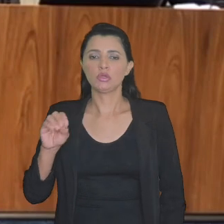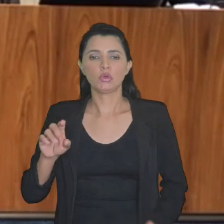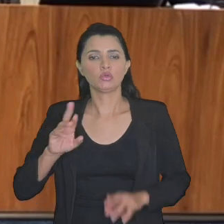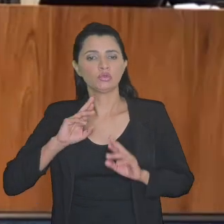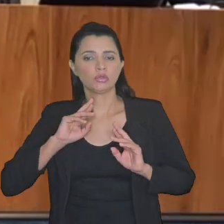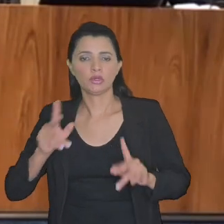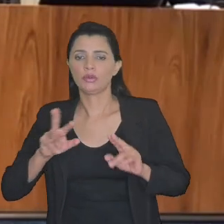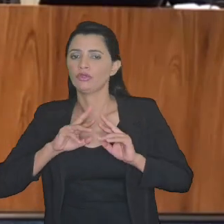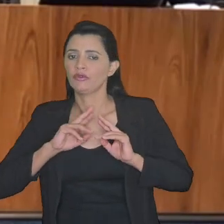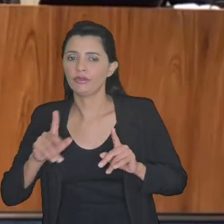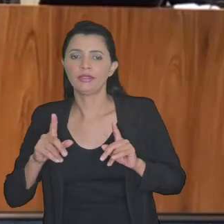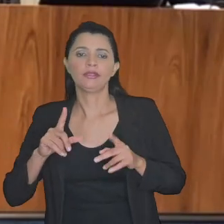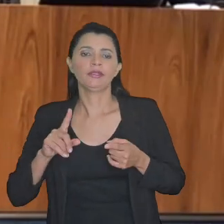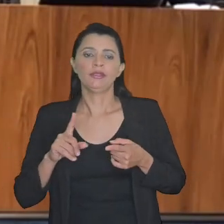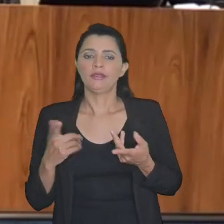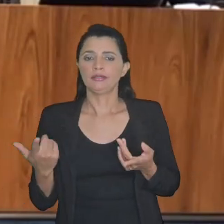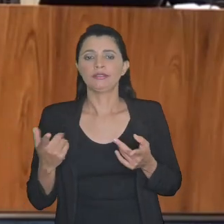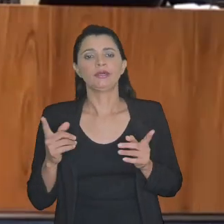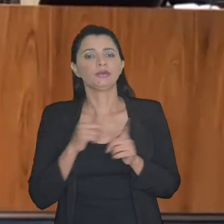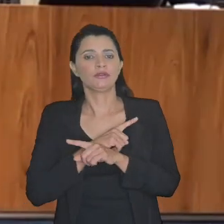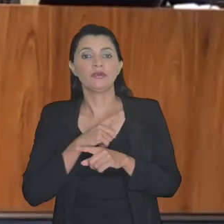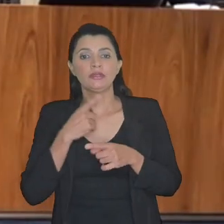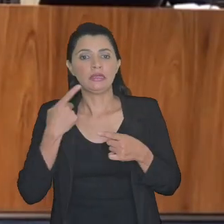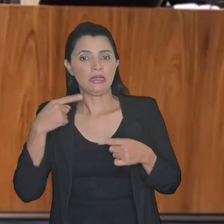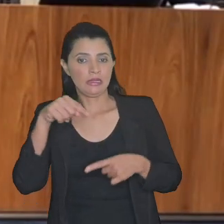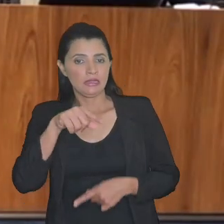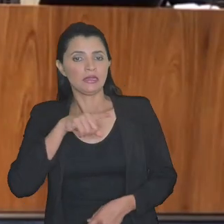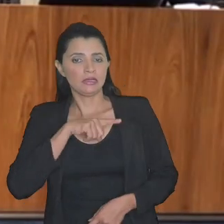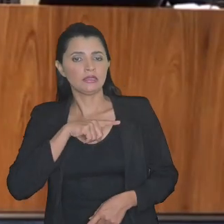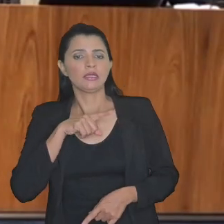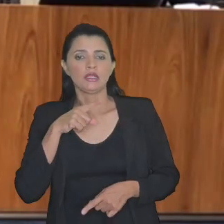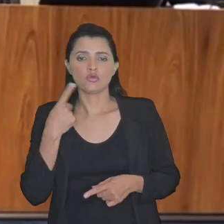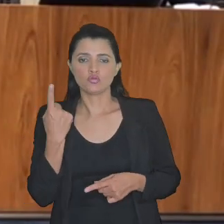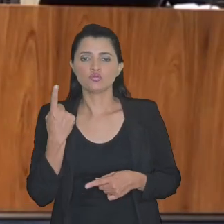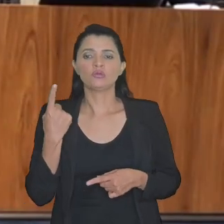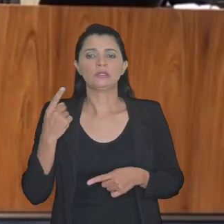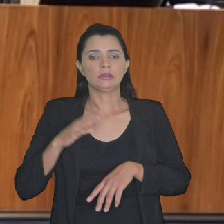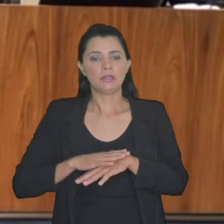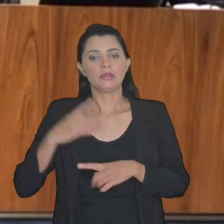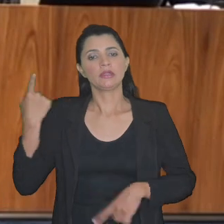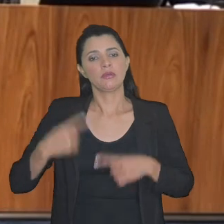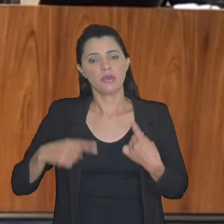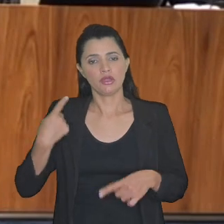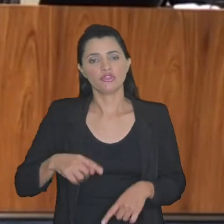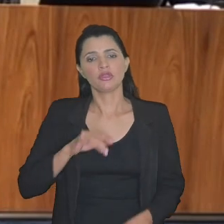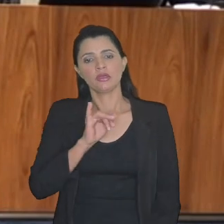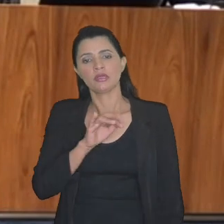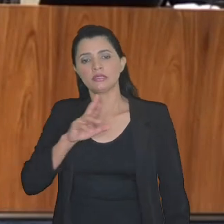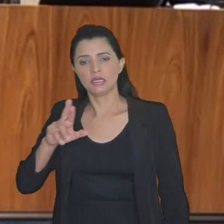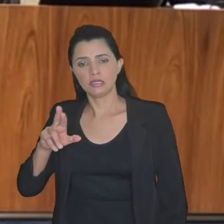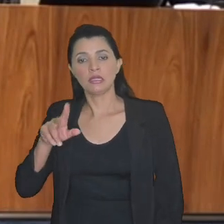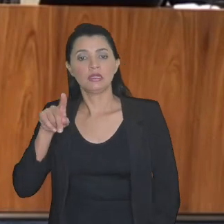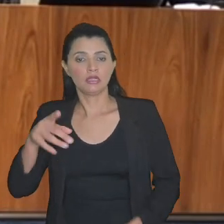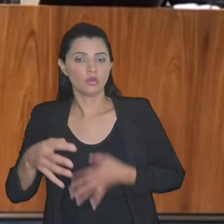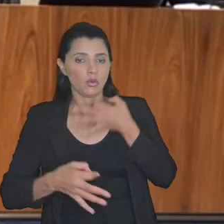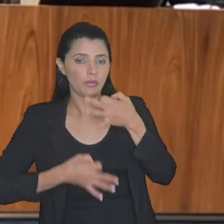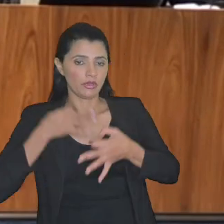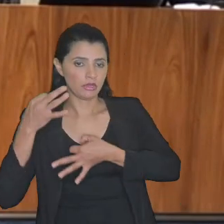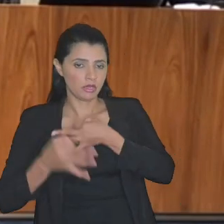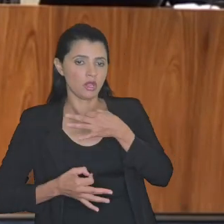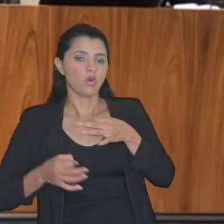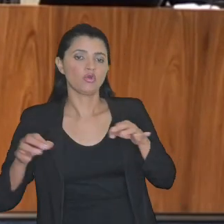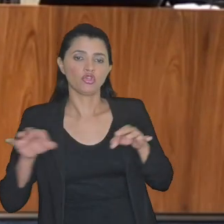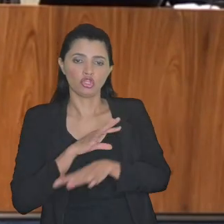contencioso de disseminada irrelevante controvérsia e aqui a gente tem um ponto de debate porque a Receita Federal tem um